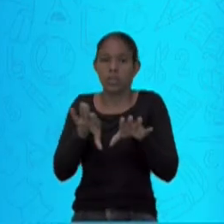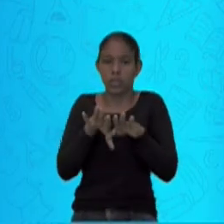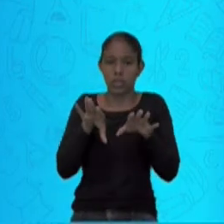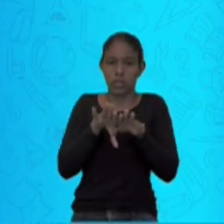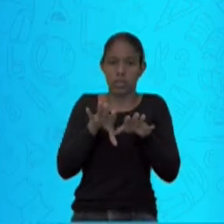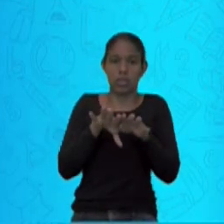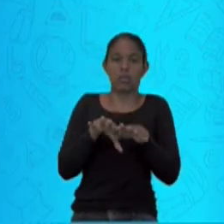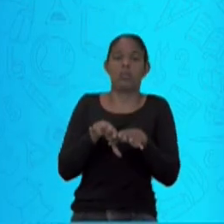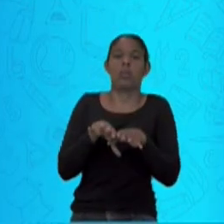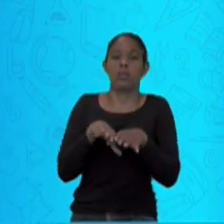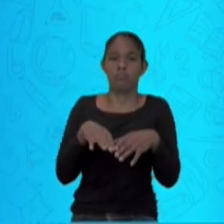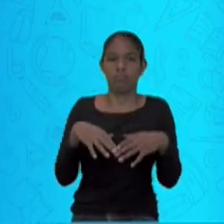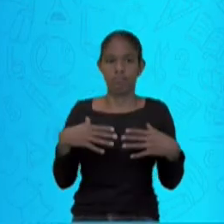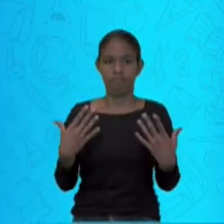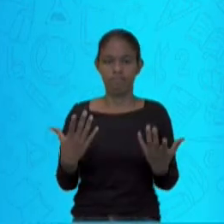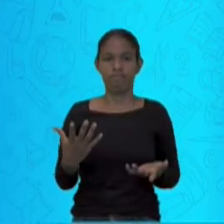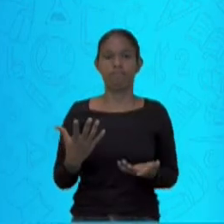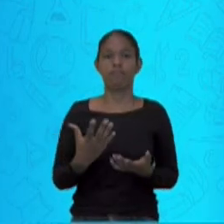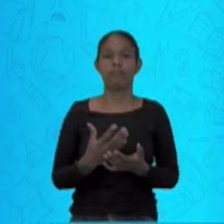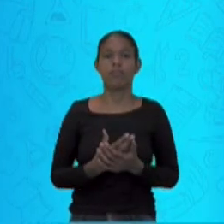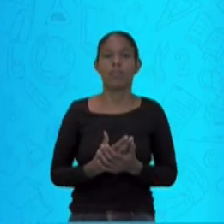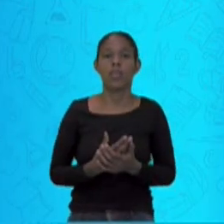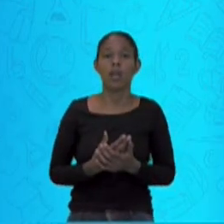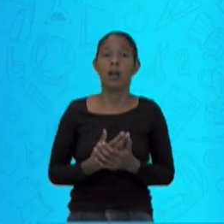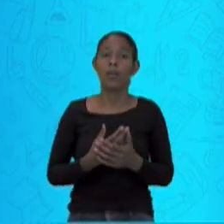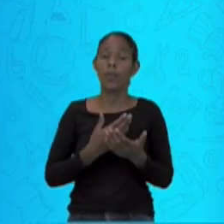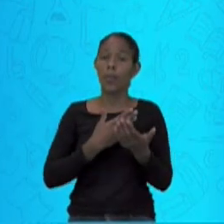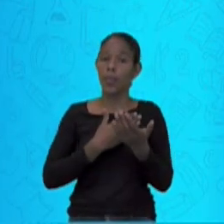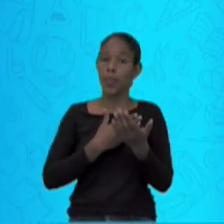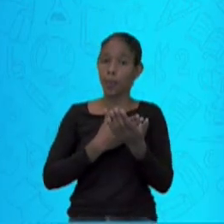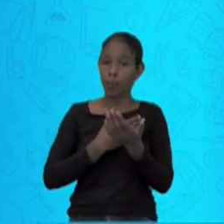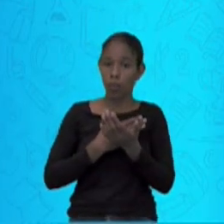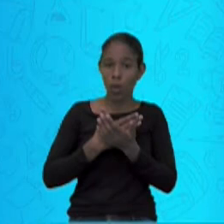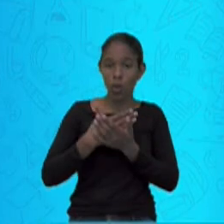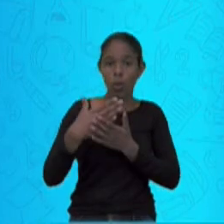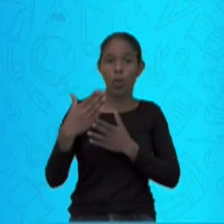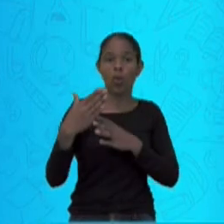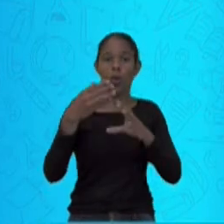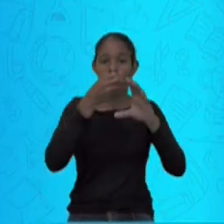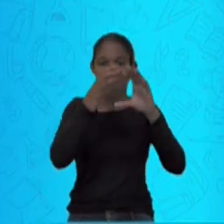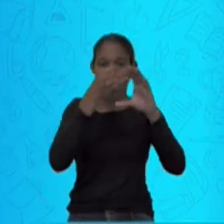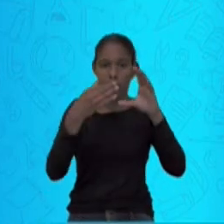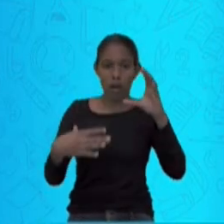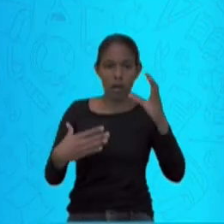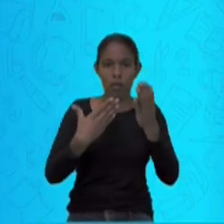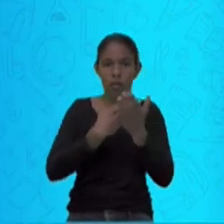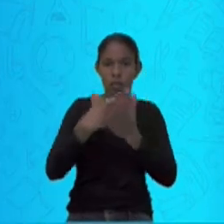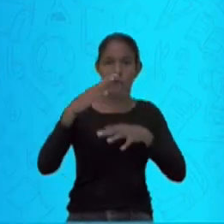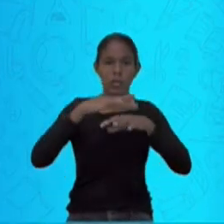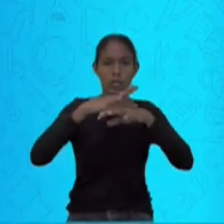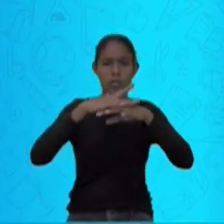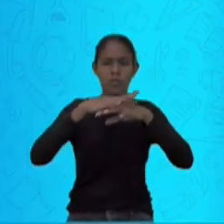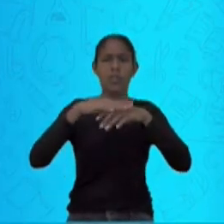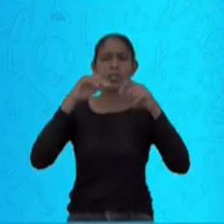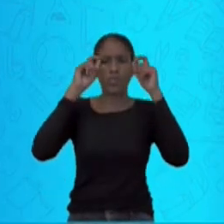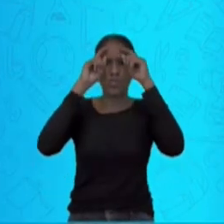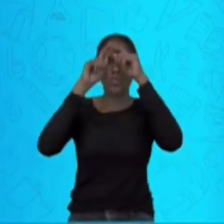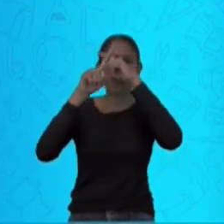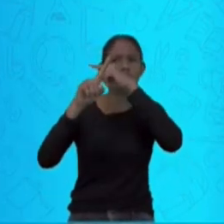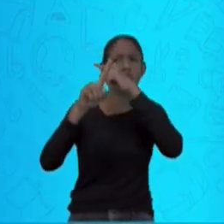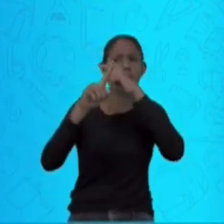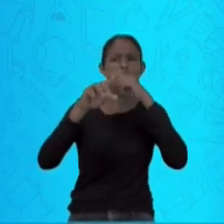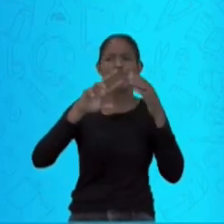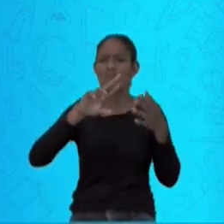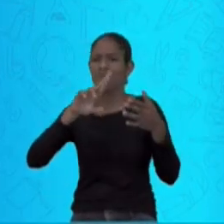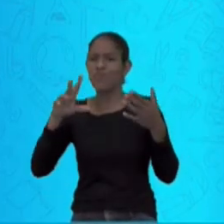inicial da doença pode ser difícil diferenciá-la de outras doenças febris. Muito bem. Outras doenças febris que